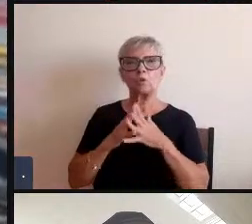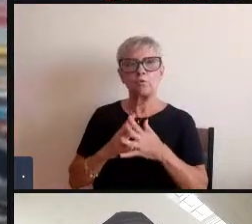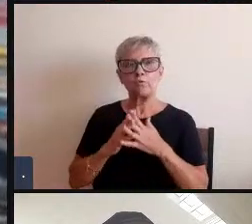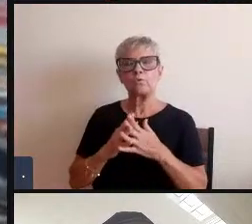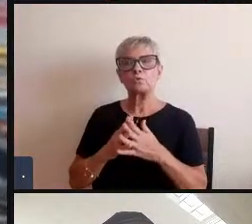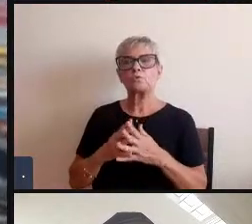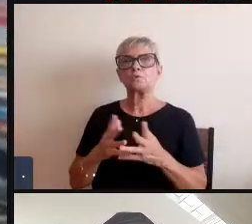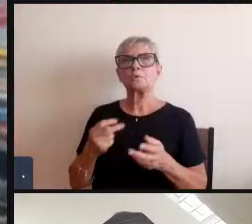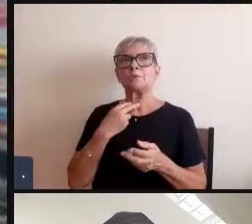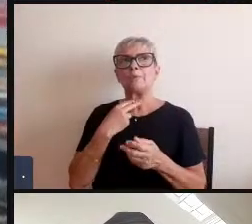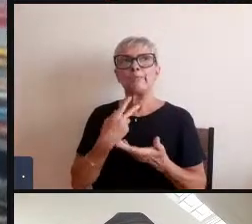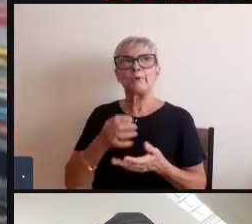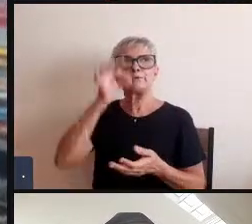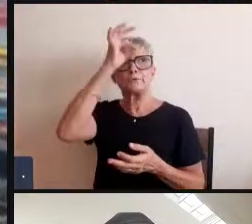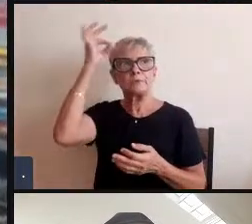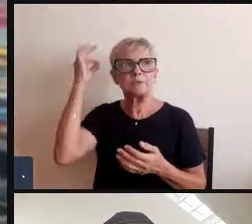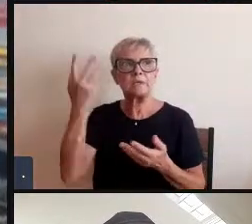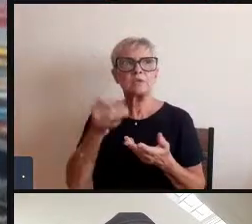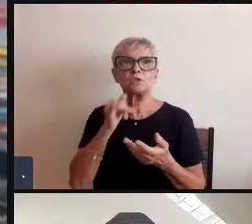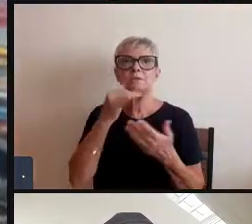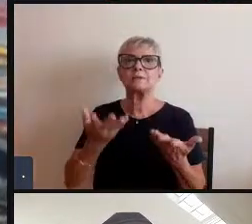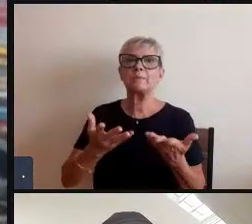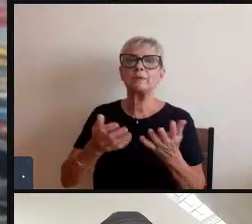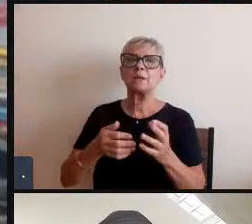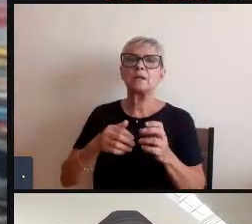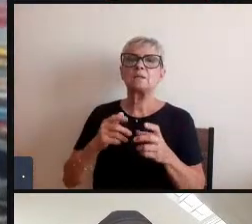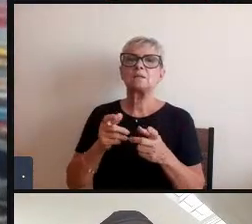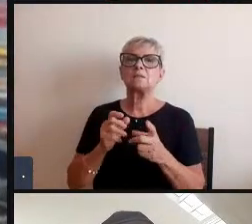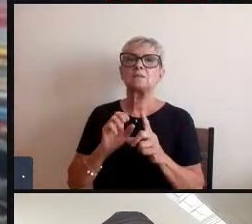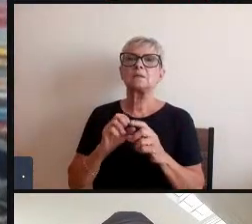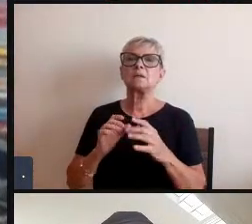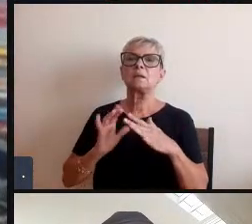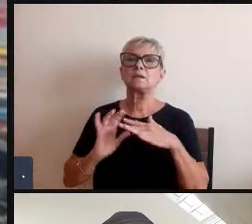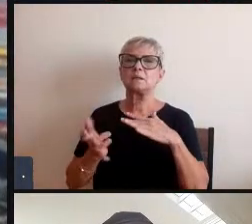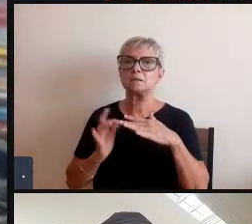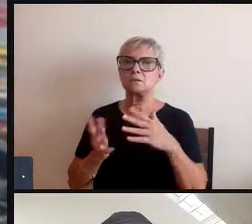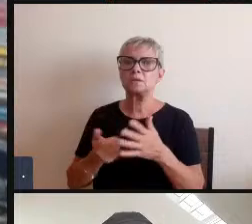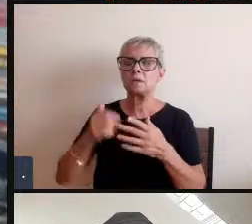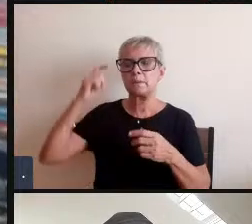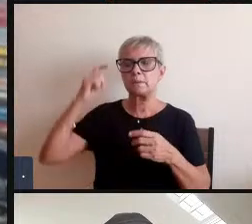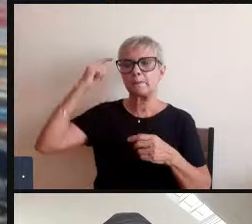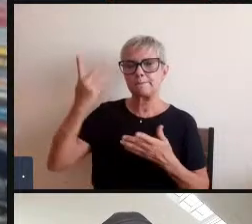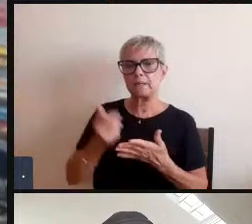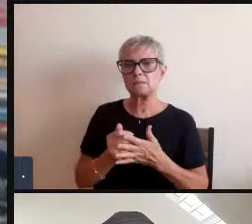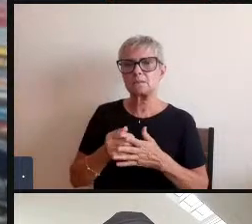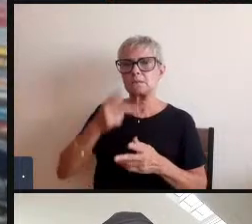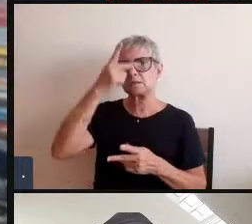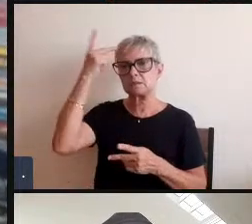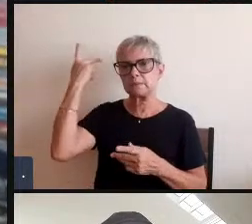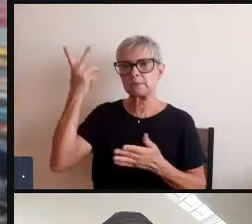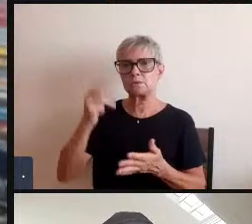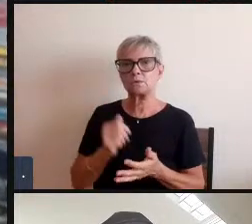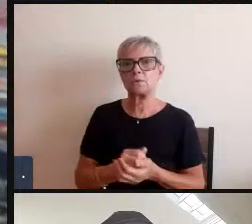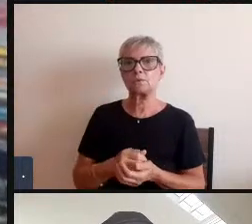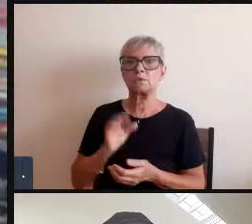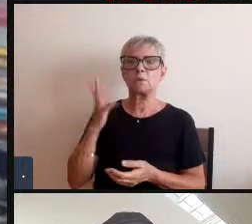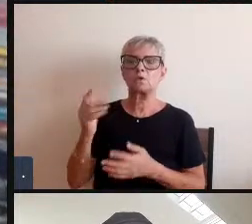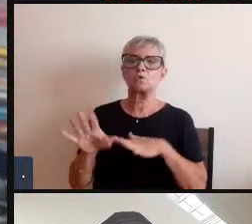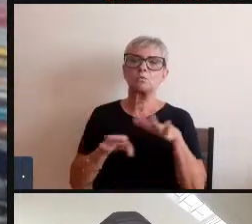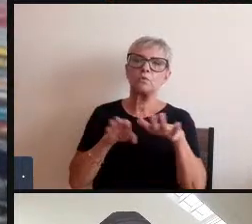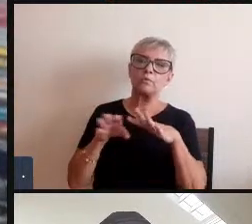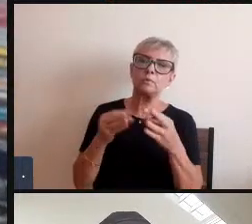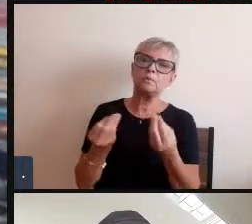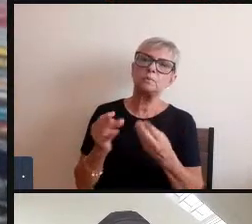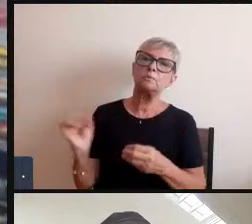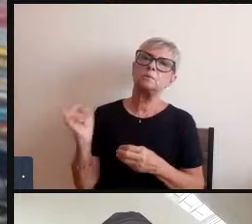questão das redes sociais não eu penso muito nesses indivíduos acho que é um movimento muito importante que acontecendo